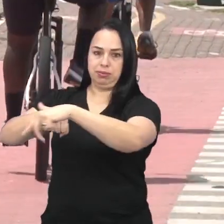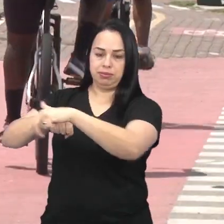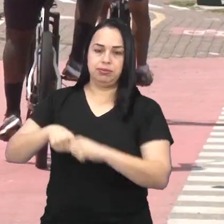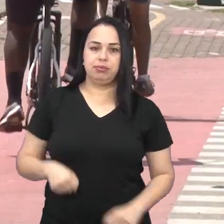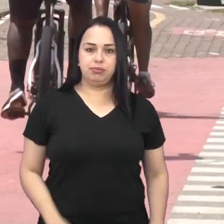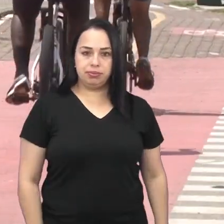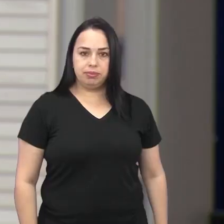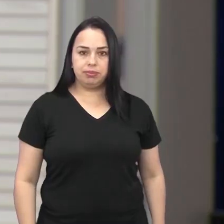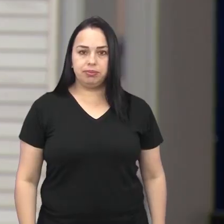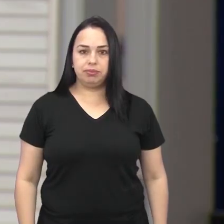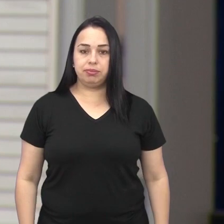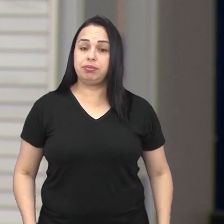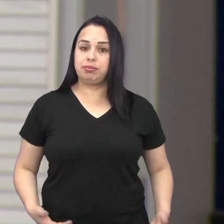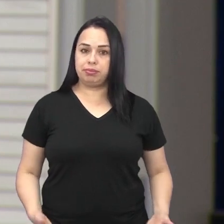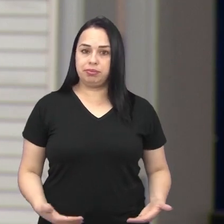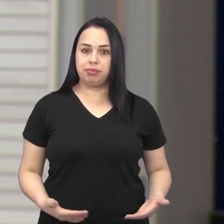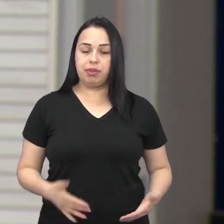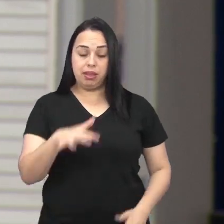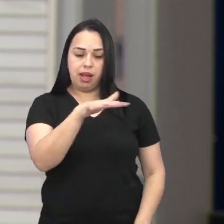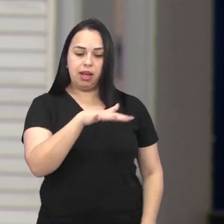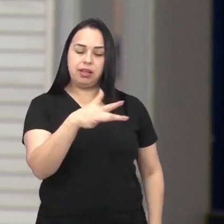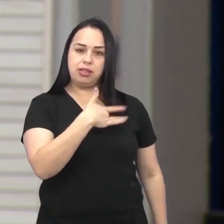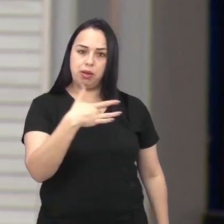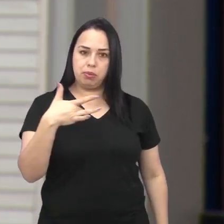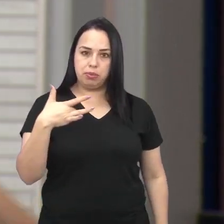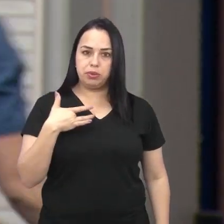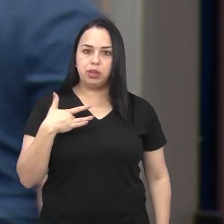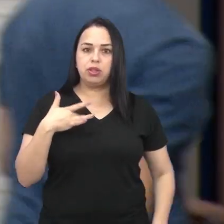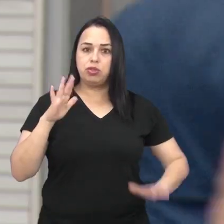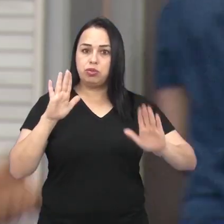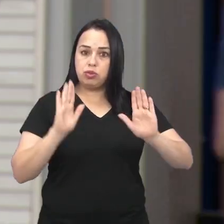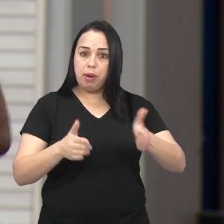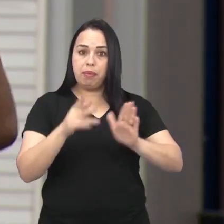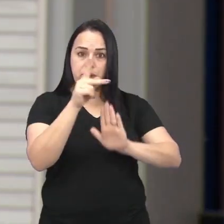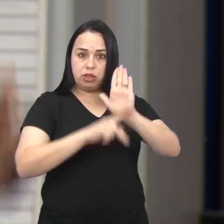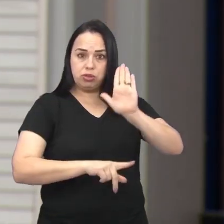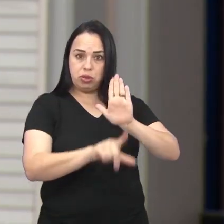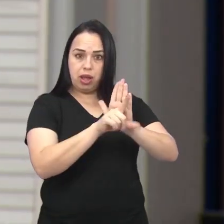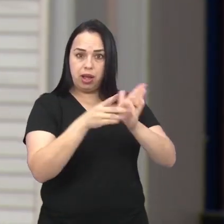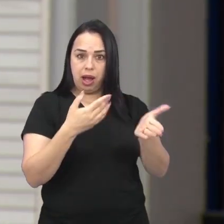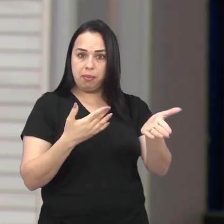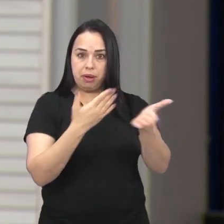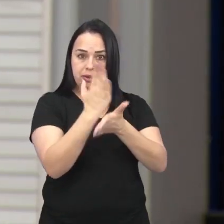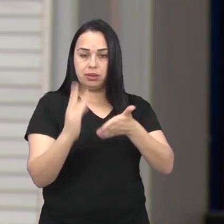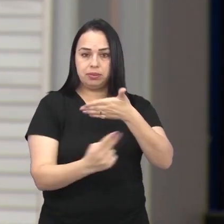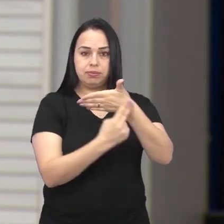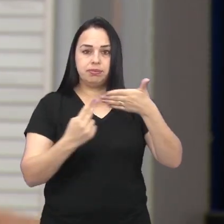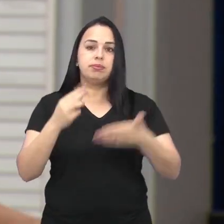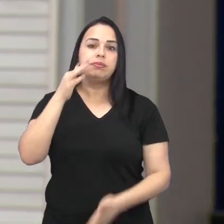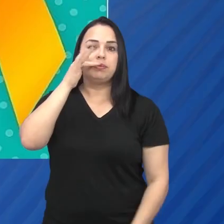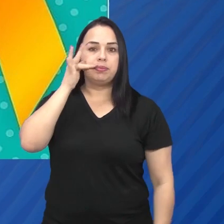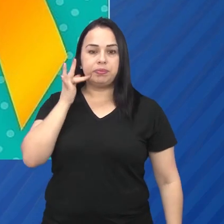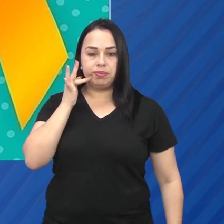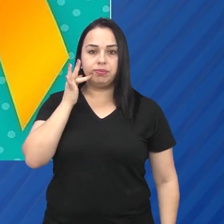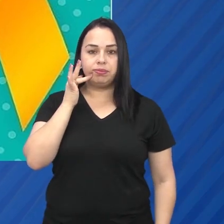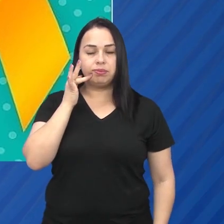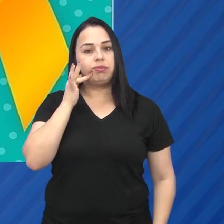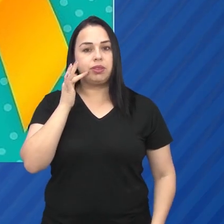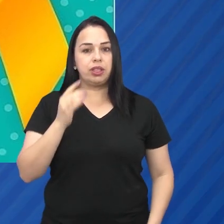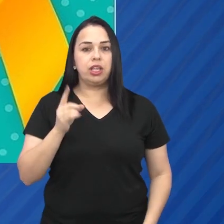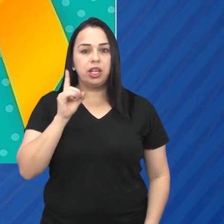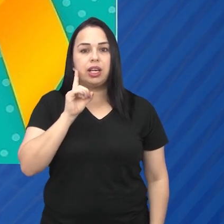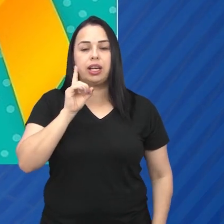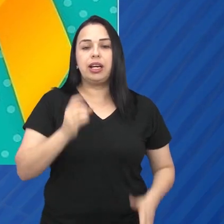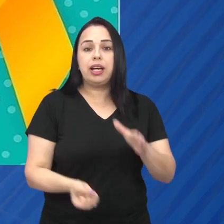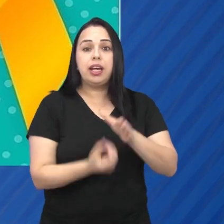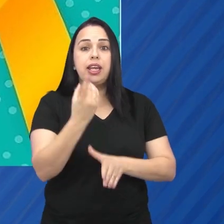bicicletas. Já na área da saúde, foi aprovado um projeto de lei do vereador Fabião Zagueiro, que institui